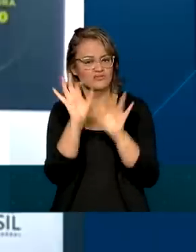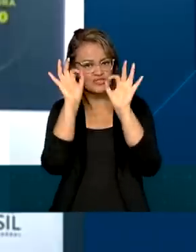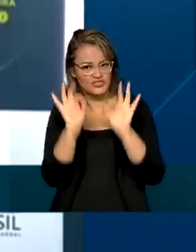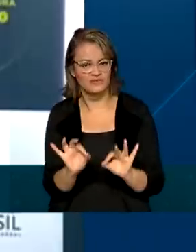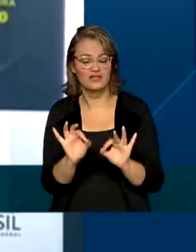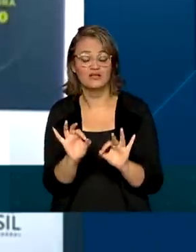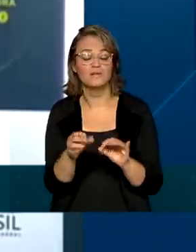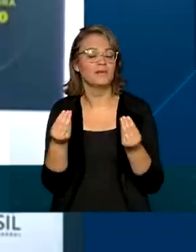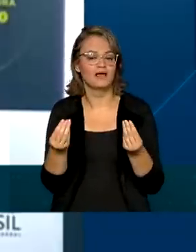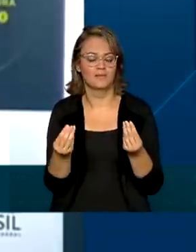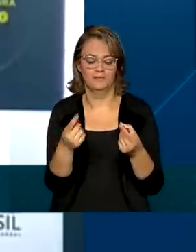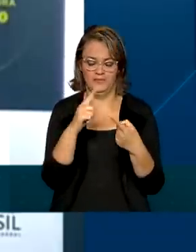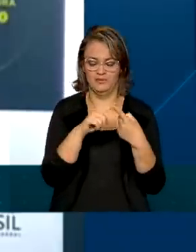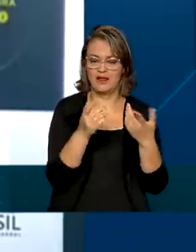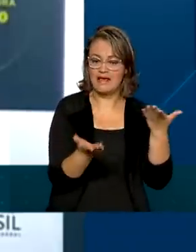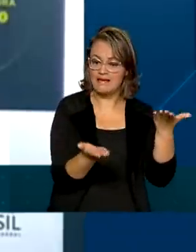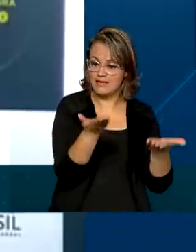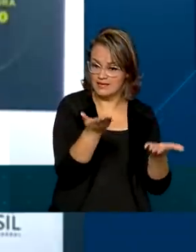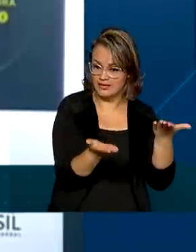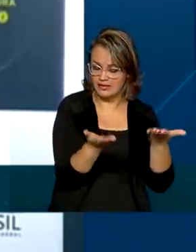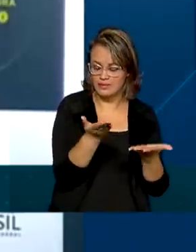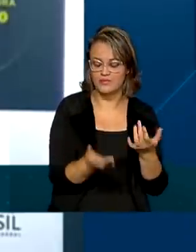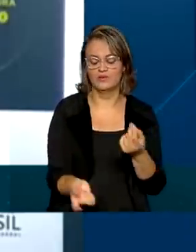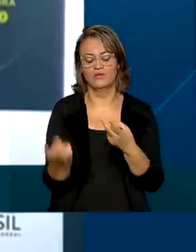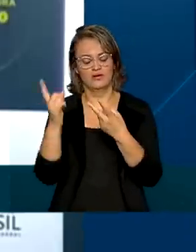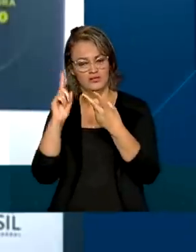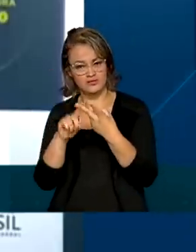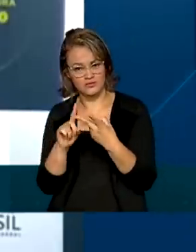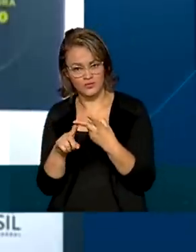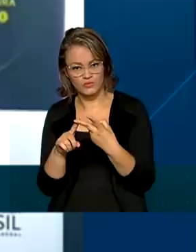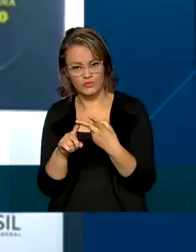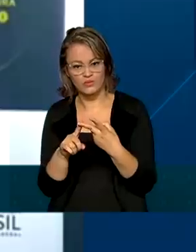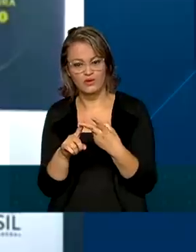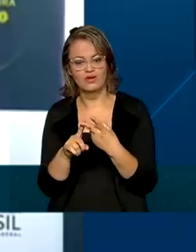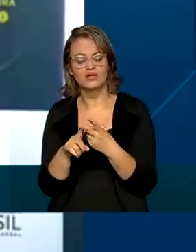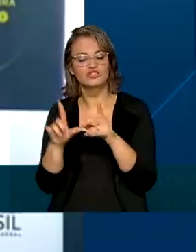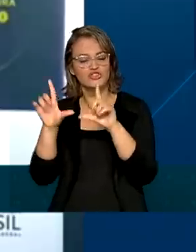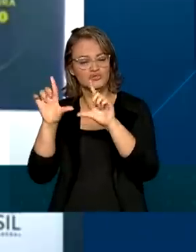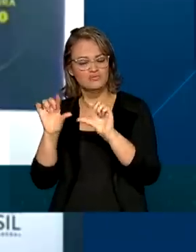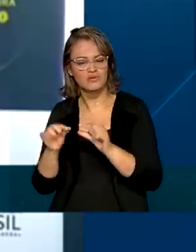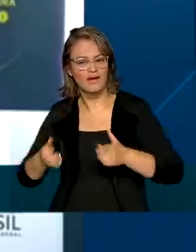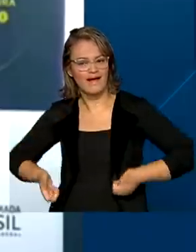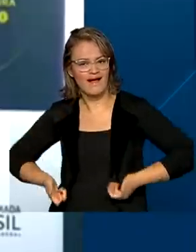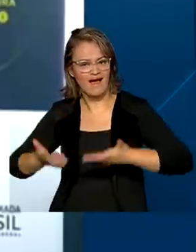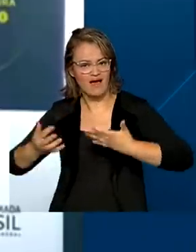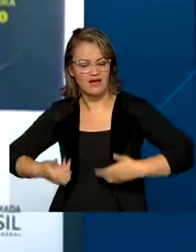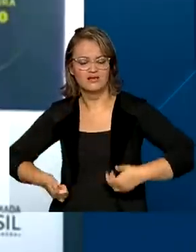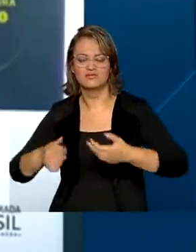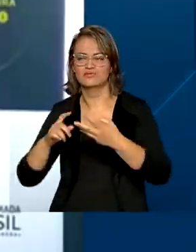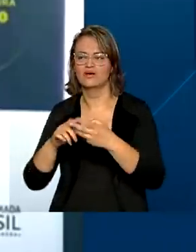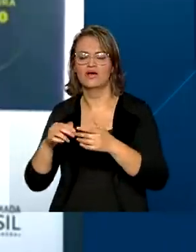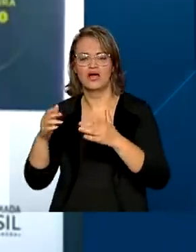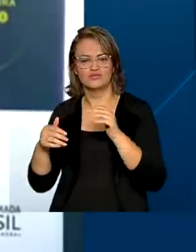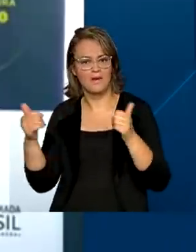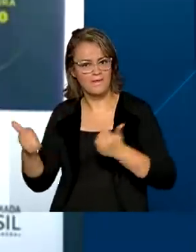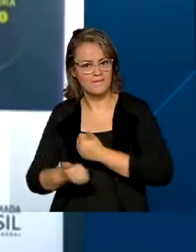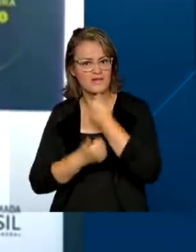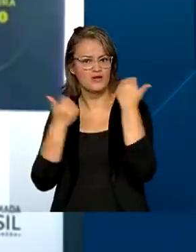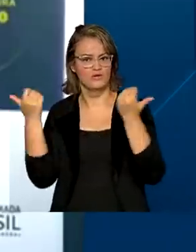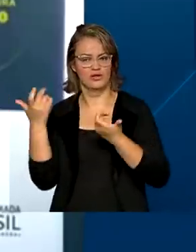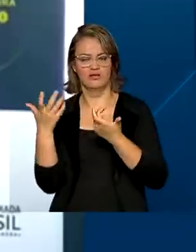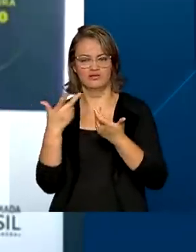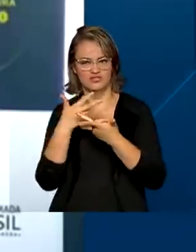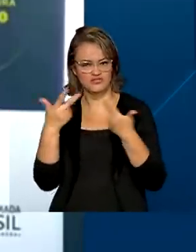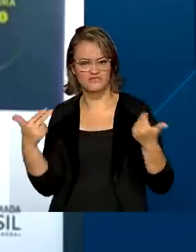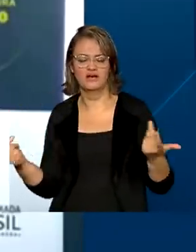no reequilíbrio da matriz de transportes, e, segundo, também na redução dos custos, na melhoria da eficiência, na